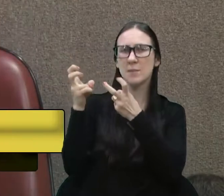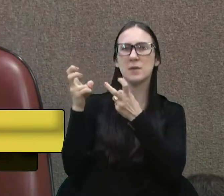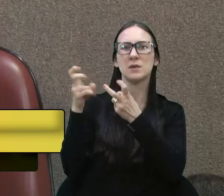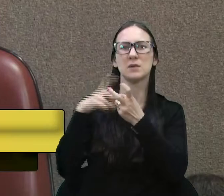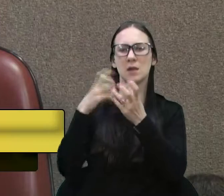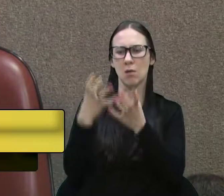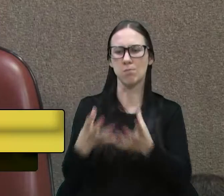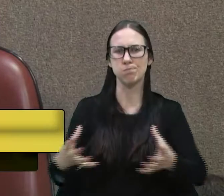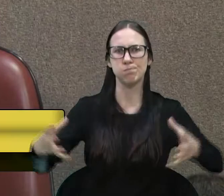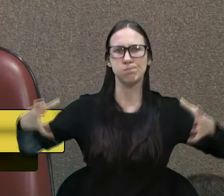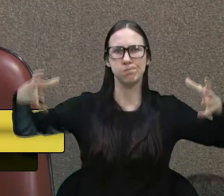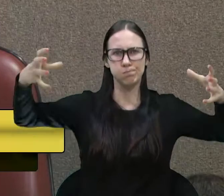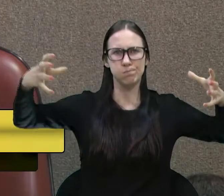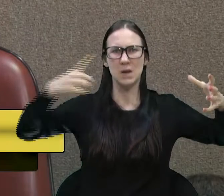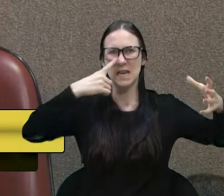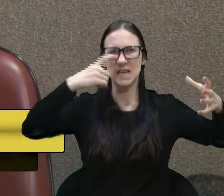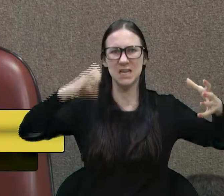nada.